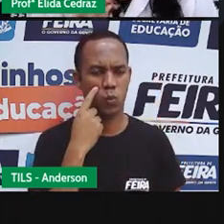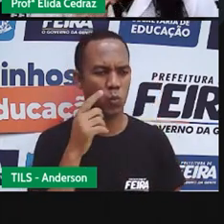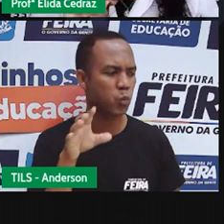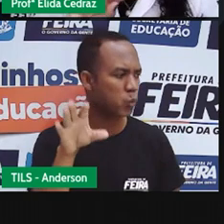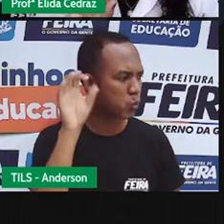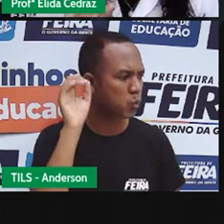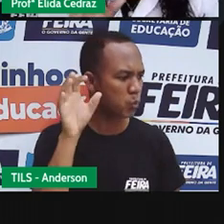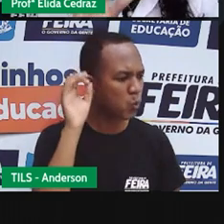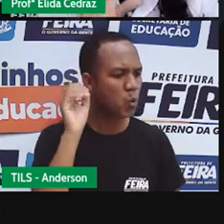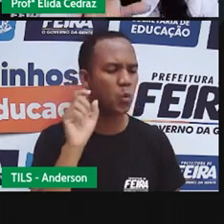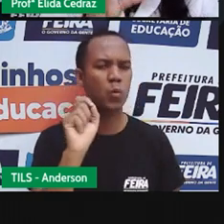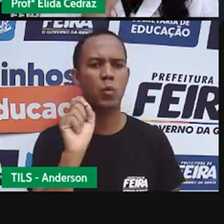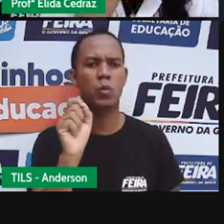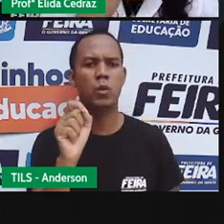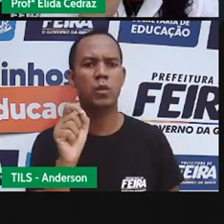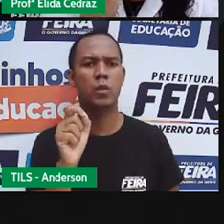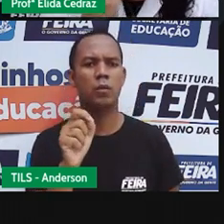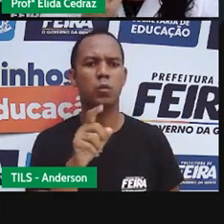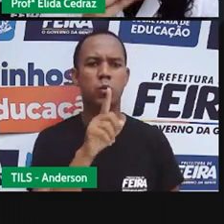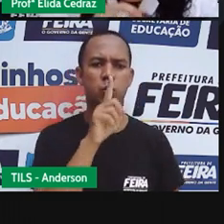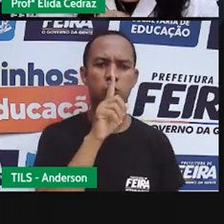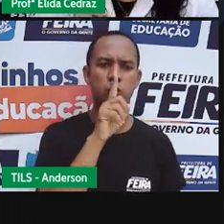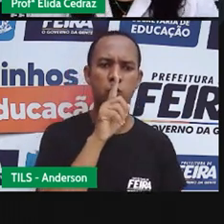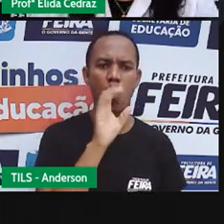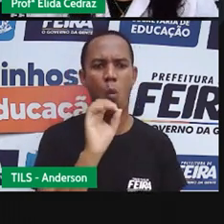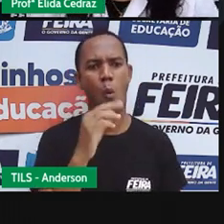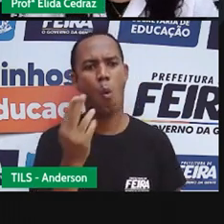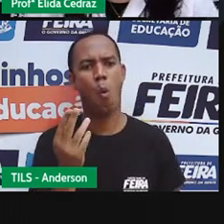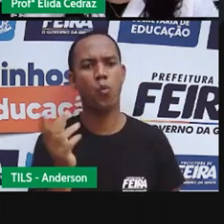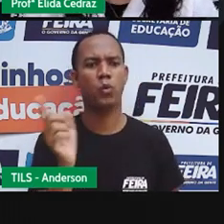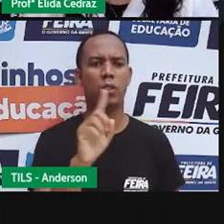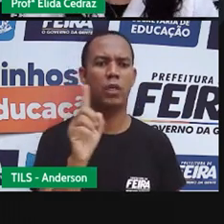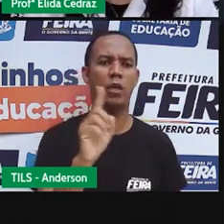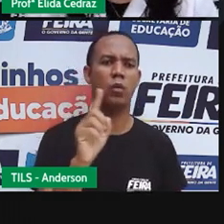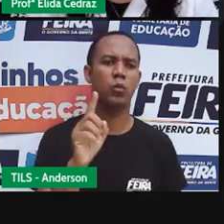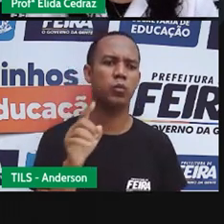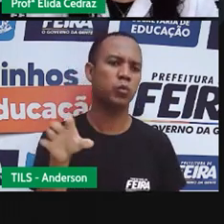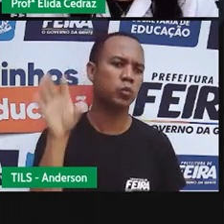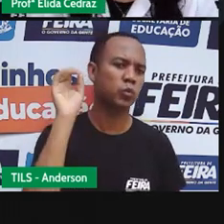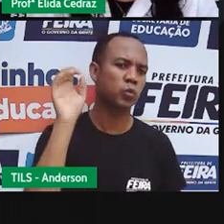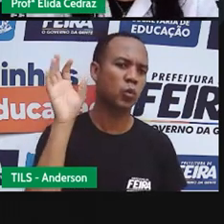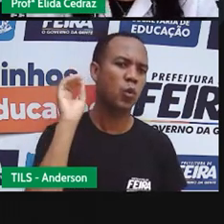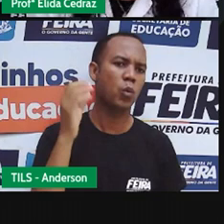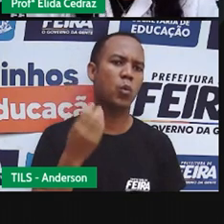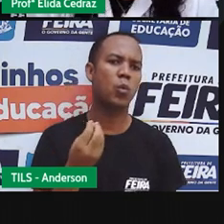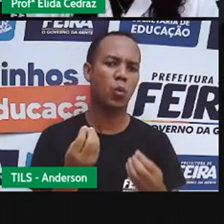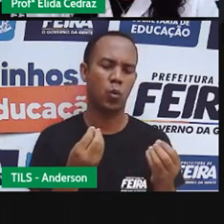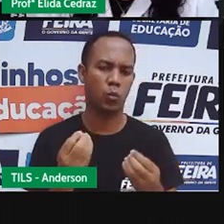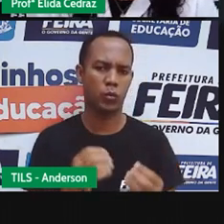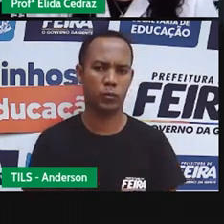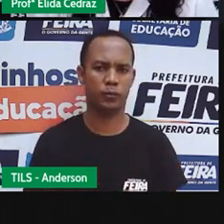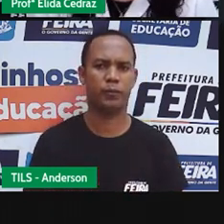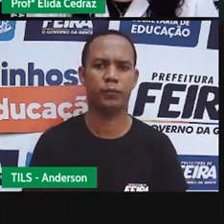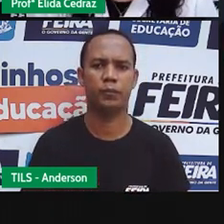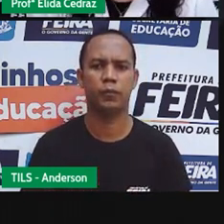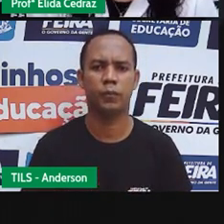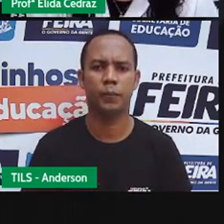onde o som do U está mudo, o som do G é de G mesmo.